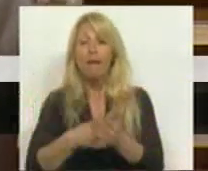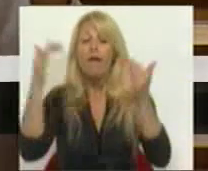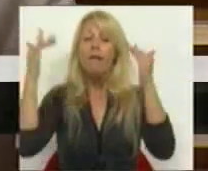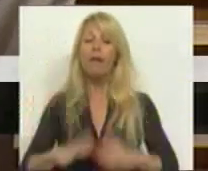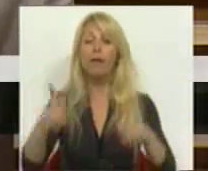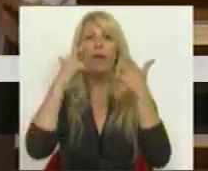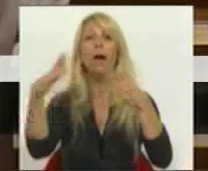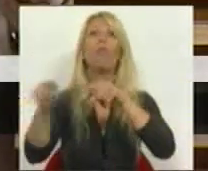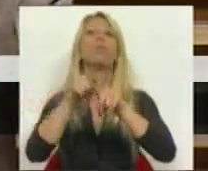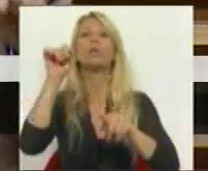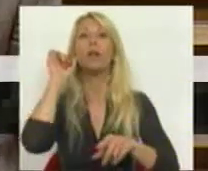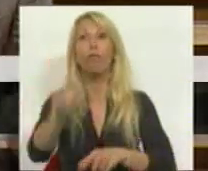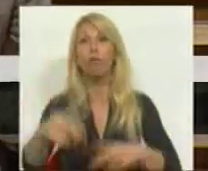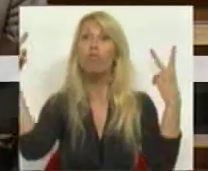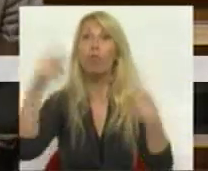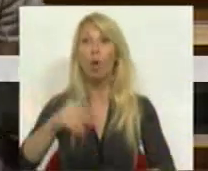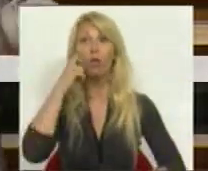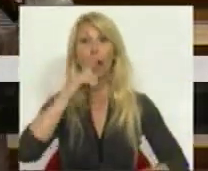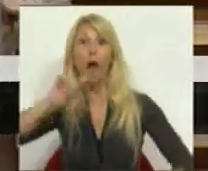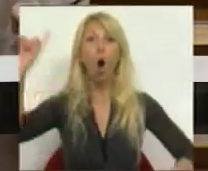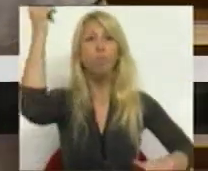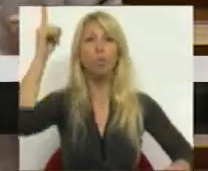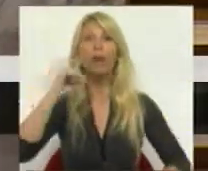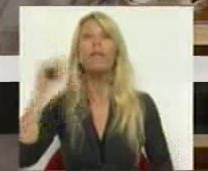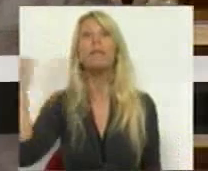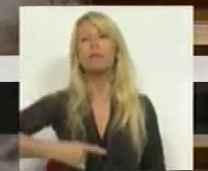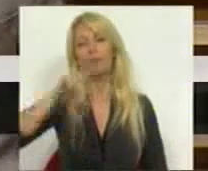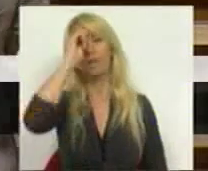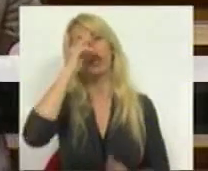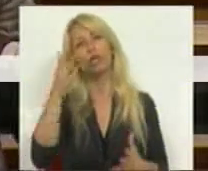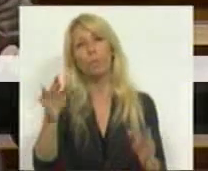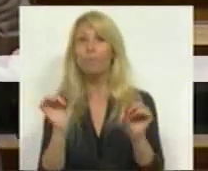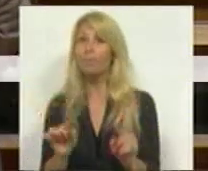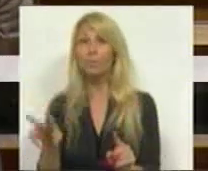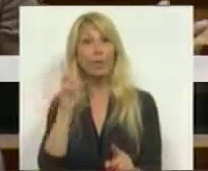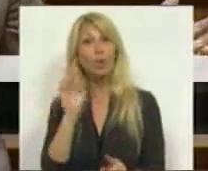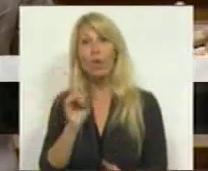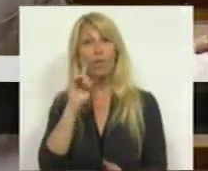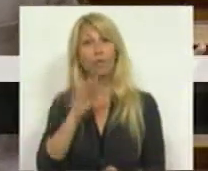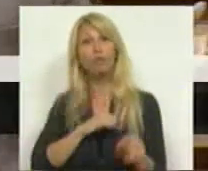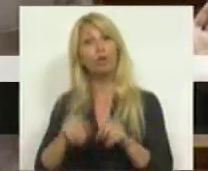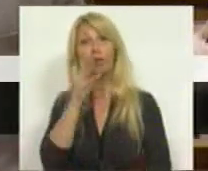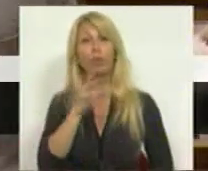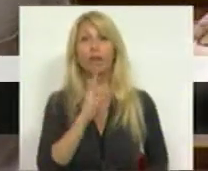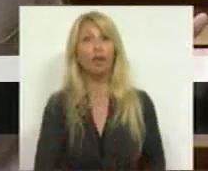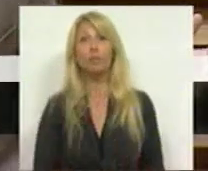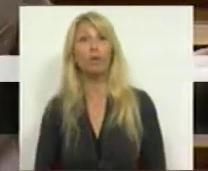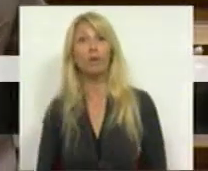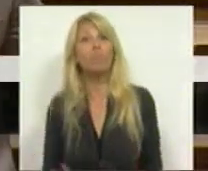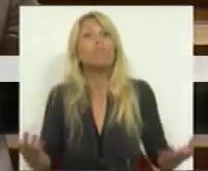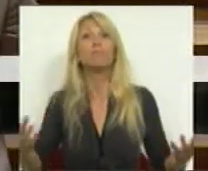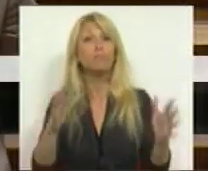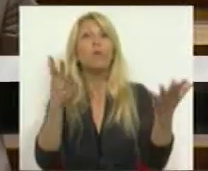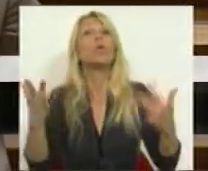políticas que cortam a quem deviam estar a respeitar. A esses não ouvi a Sra. Deputada a responder, não ouvi, afinal onde está o